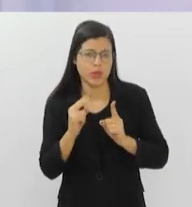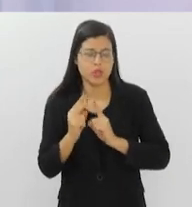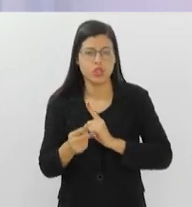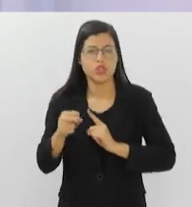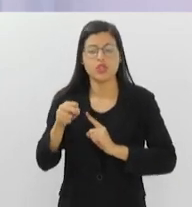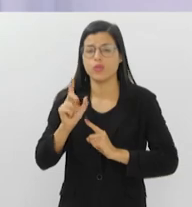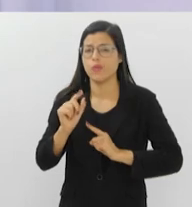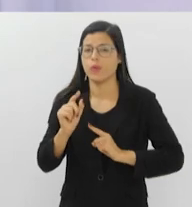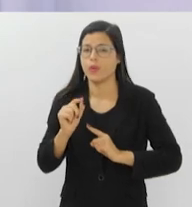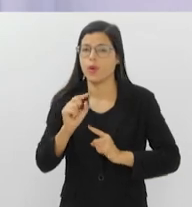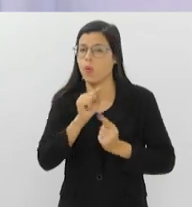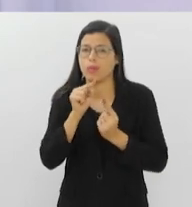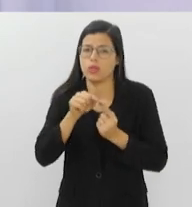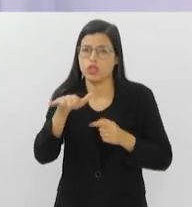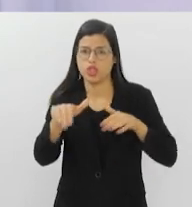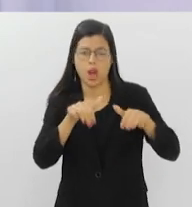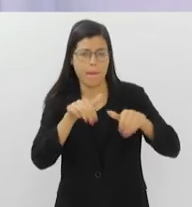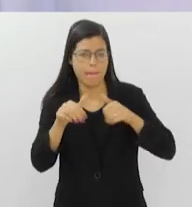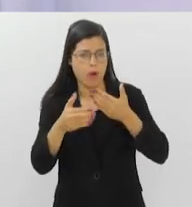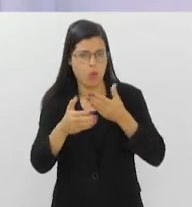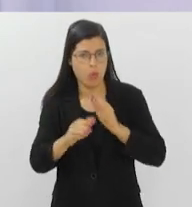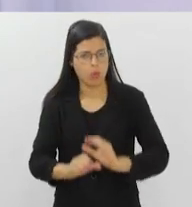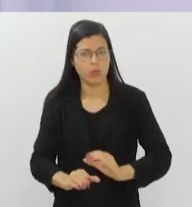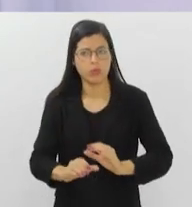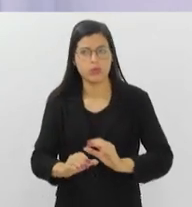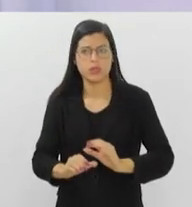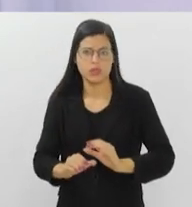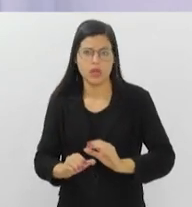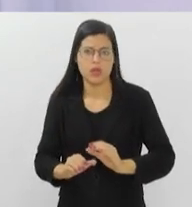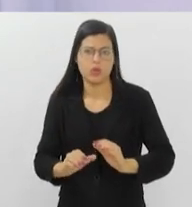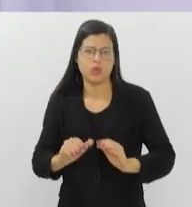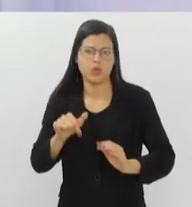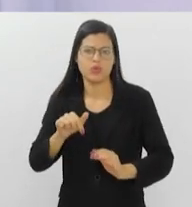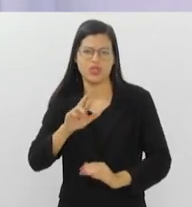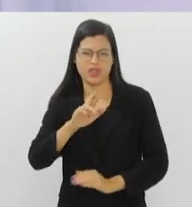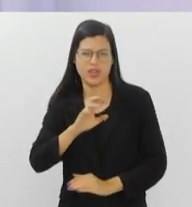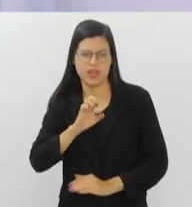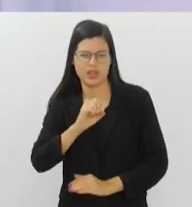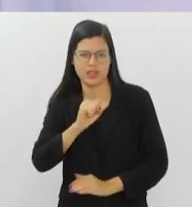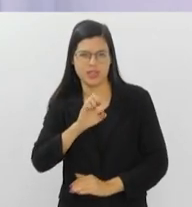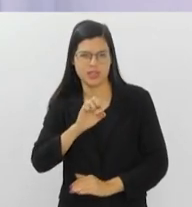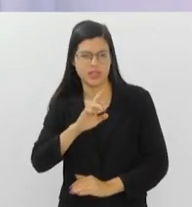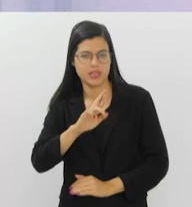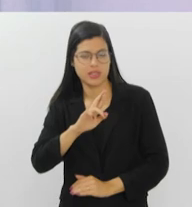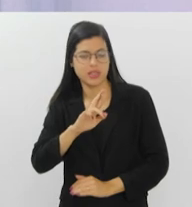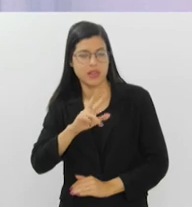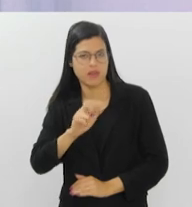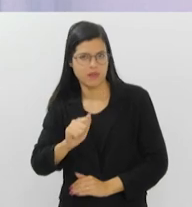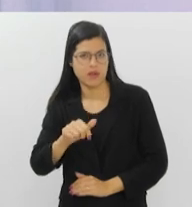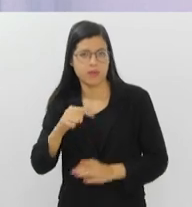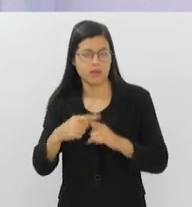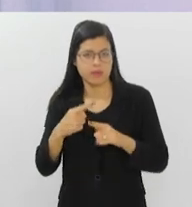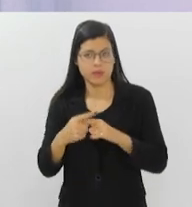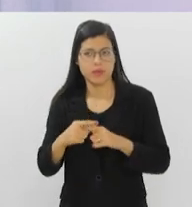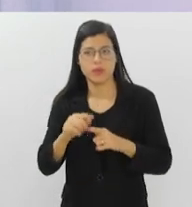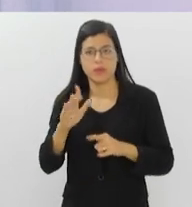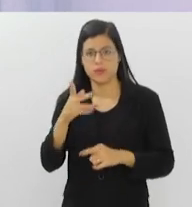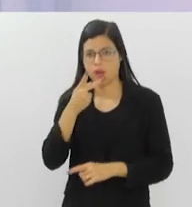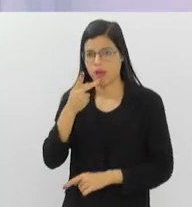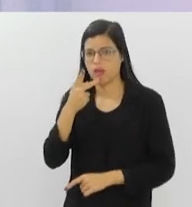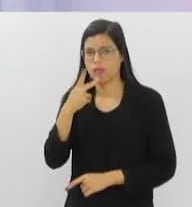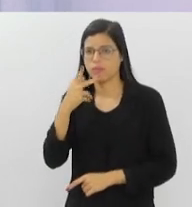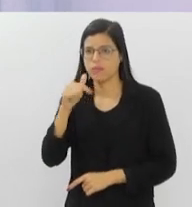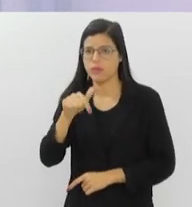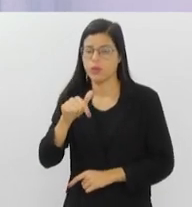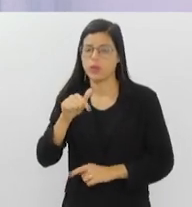os concursados do quadro de reserva. Porque também foi explicitado aqui que o próprio